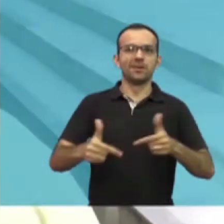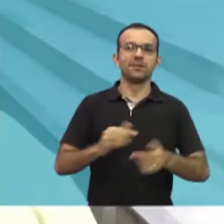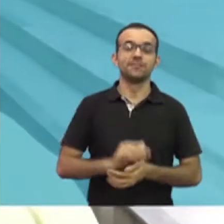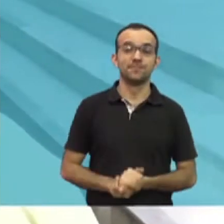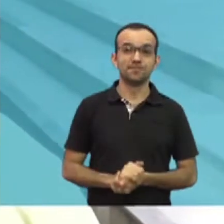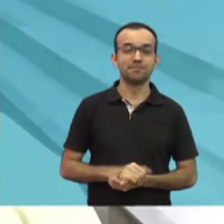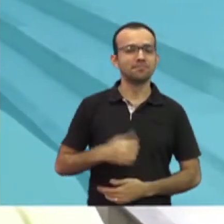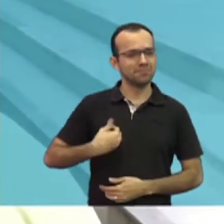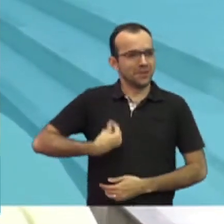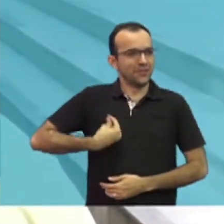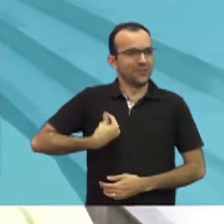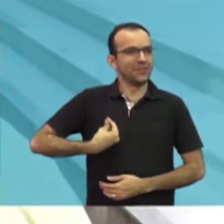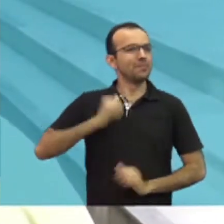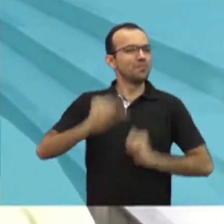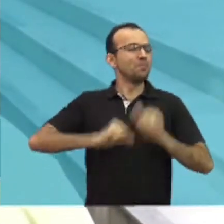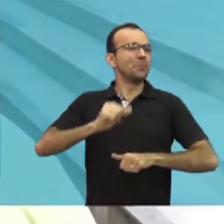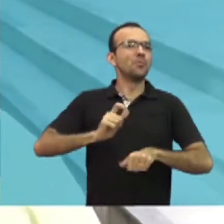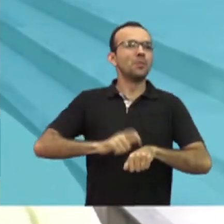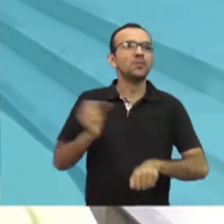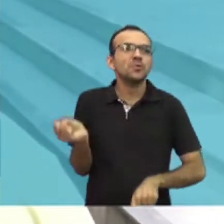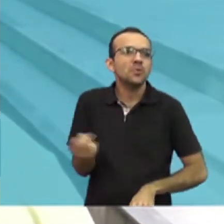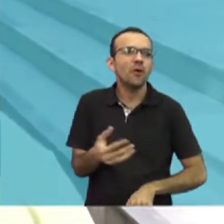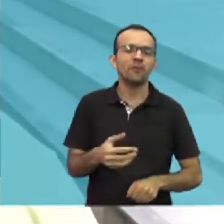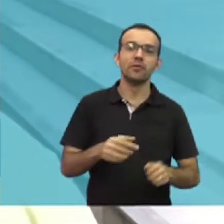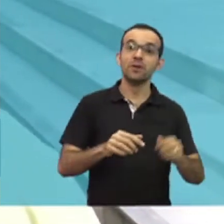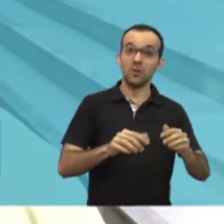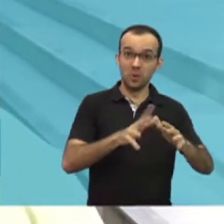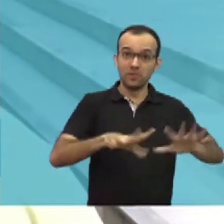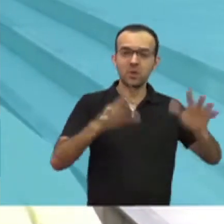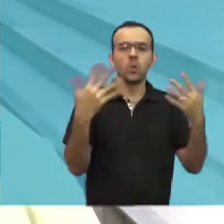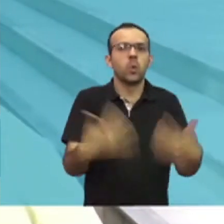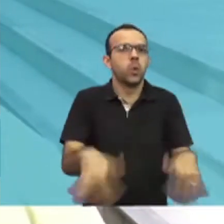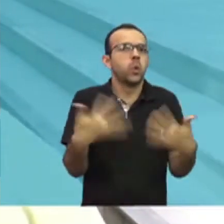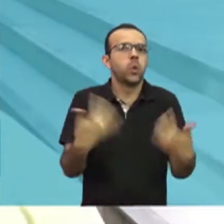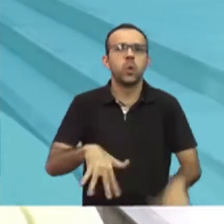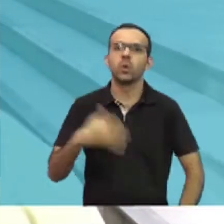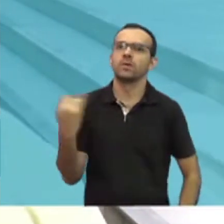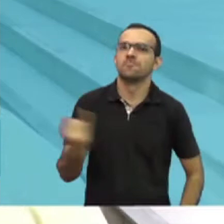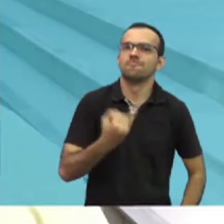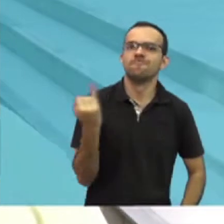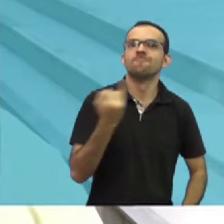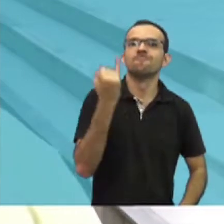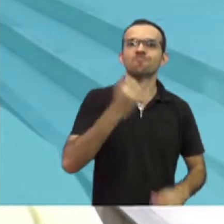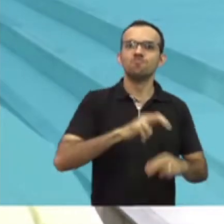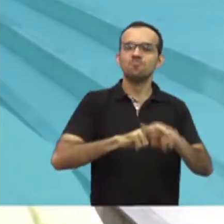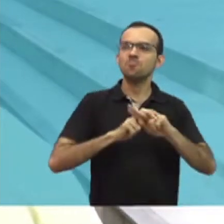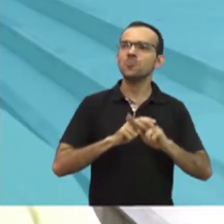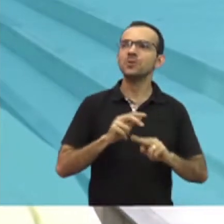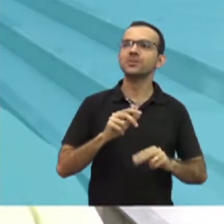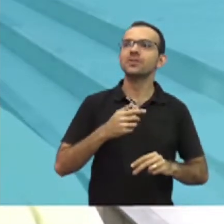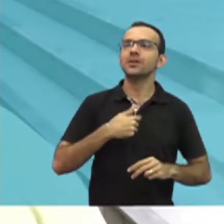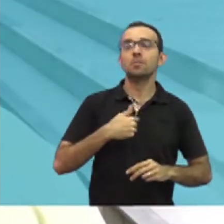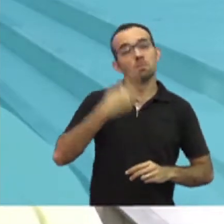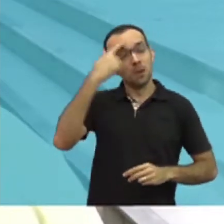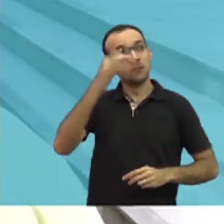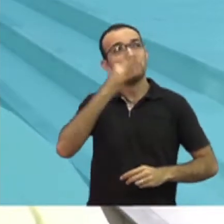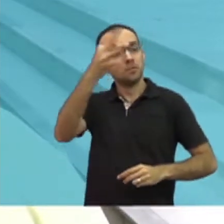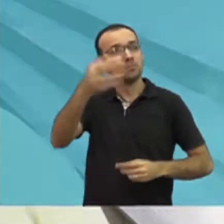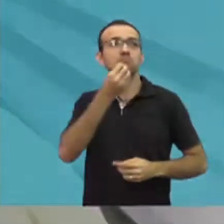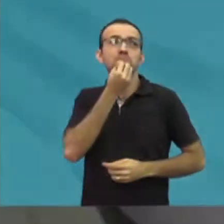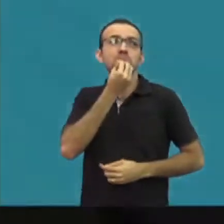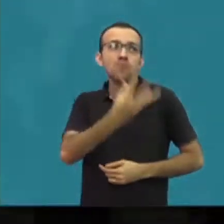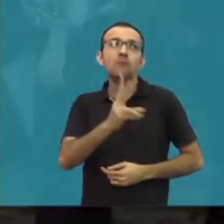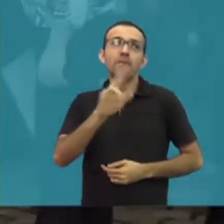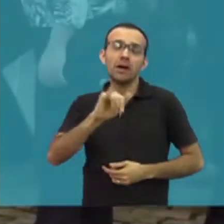fase nova, mudança na vida, se trabalhar em uma instituição grande, importante como a UFC. As expectativas são as melhores